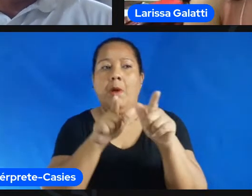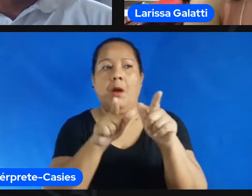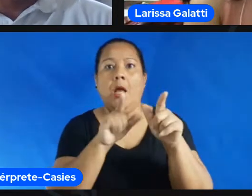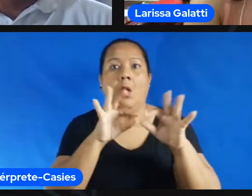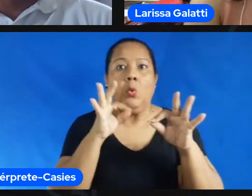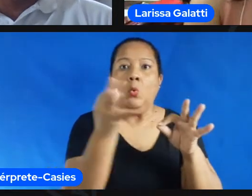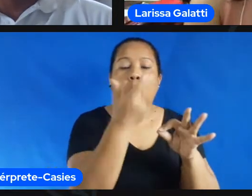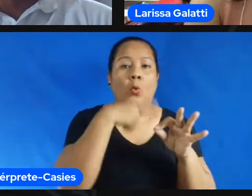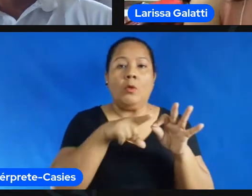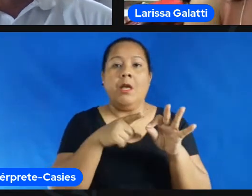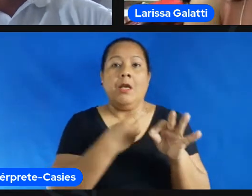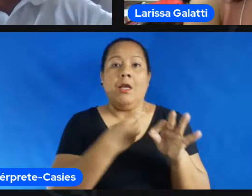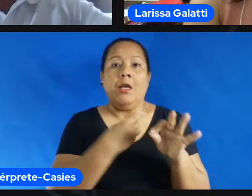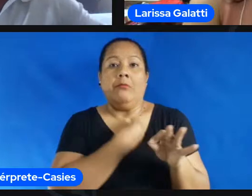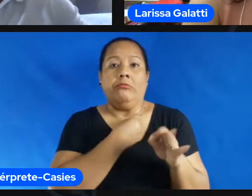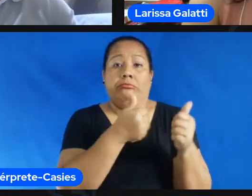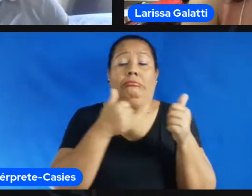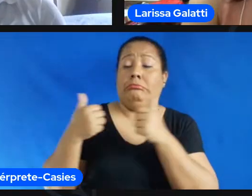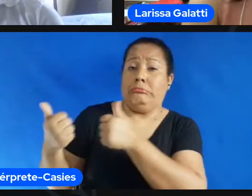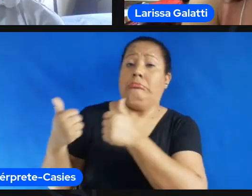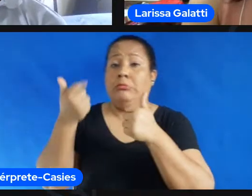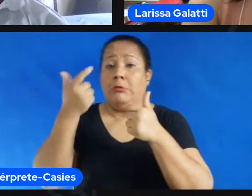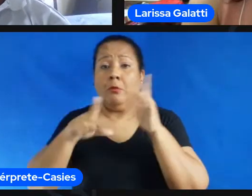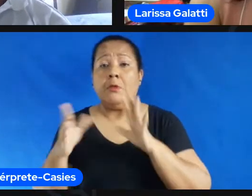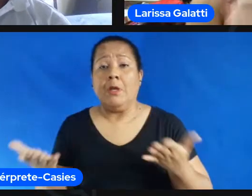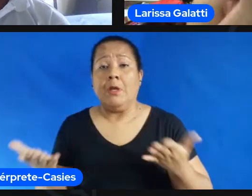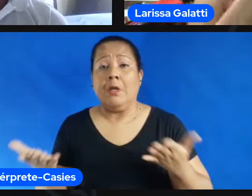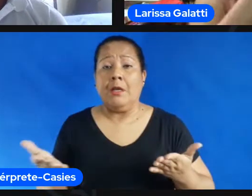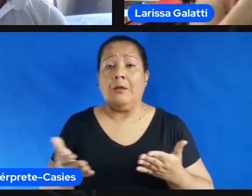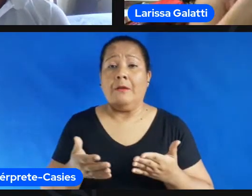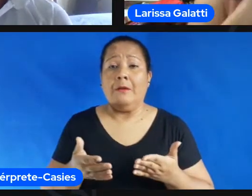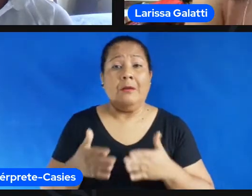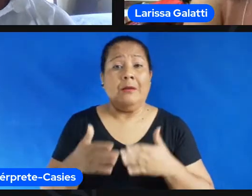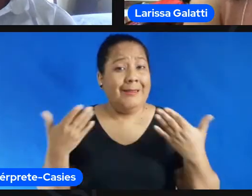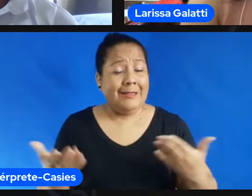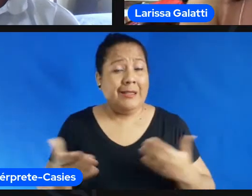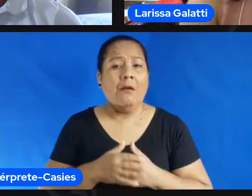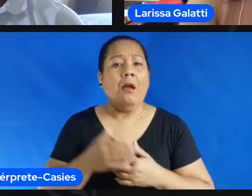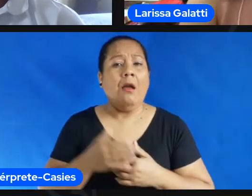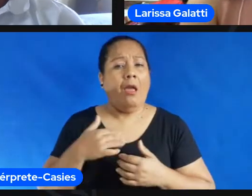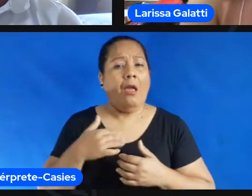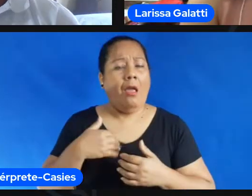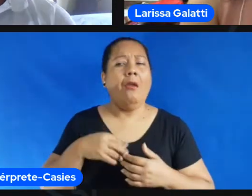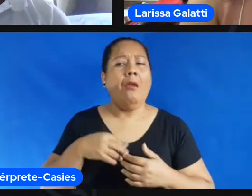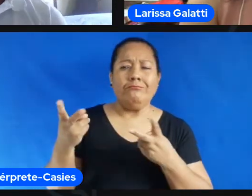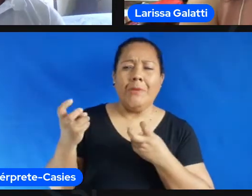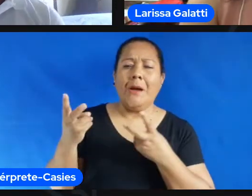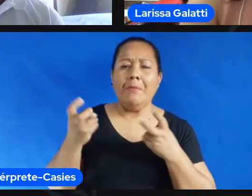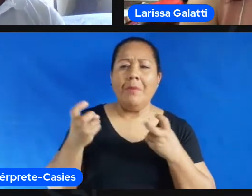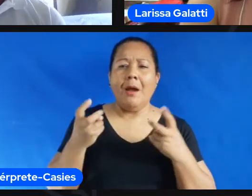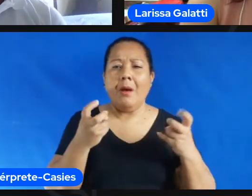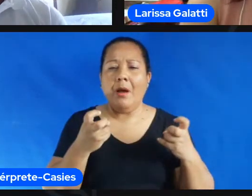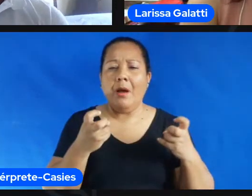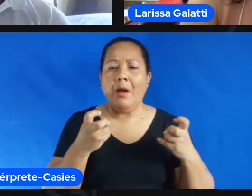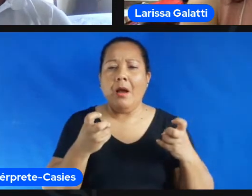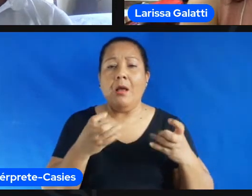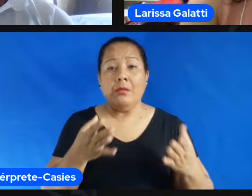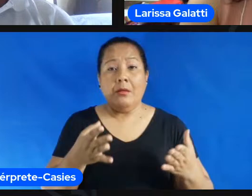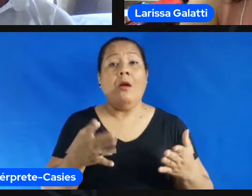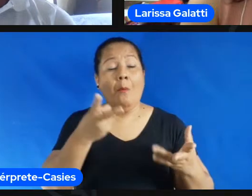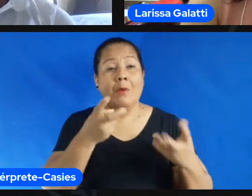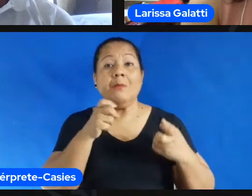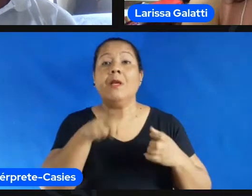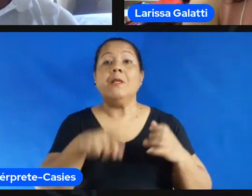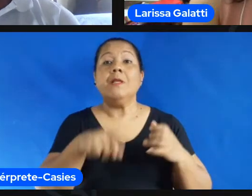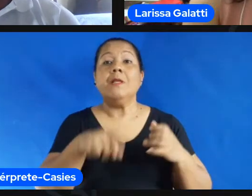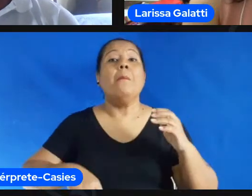ações bastante diferentes ali no fim e vejo isso como uma tendência de profissionais mais sofisticados